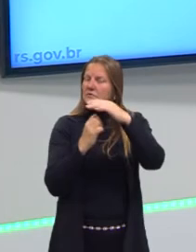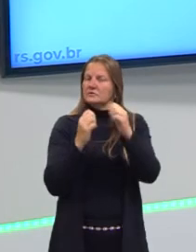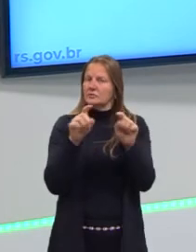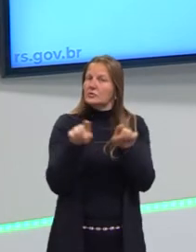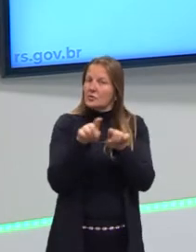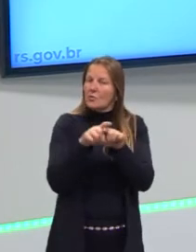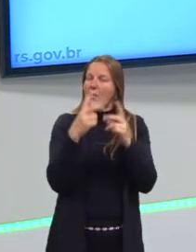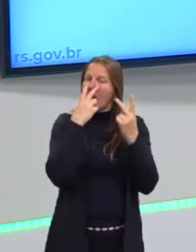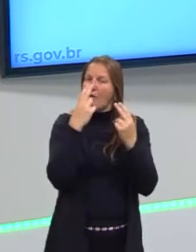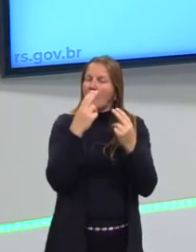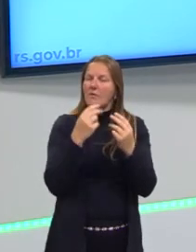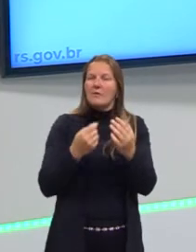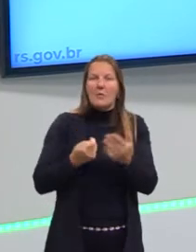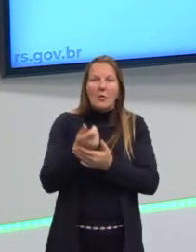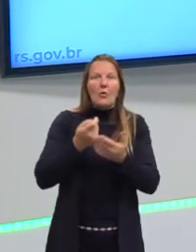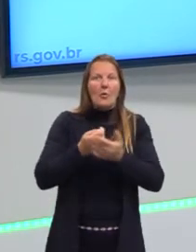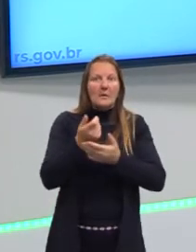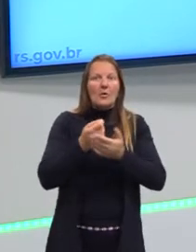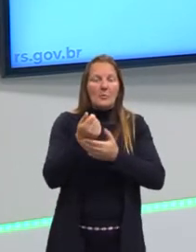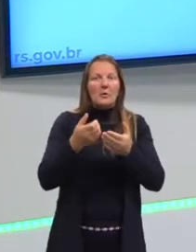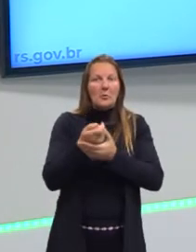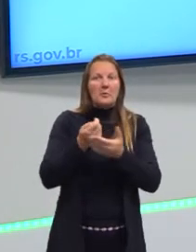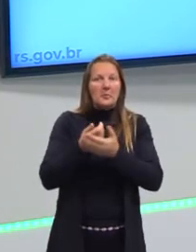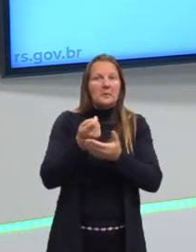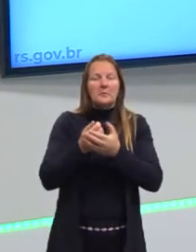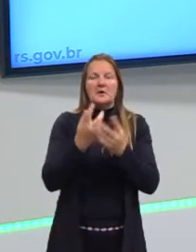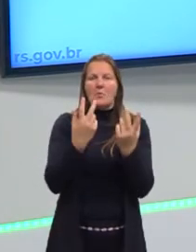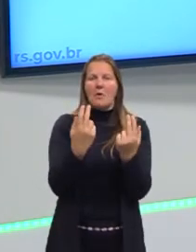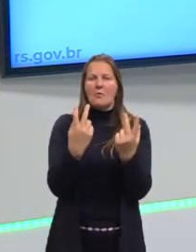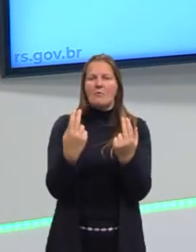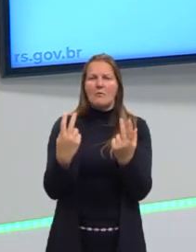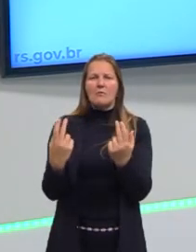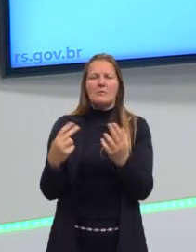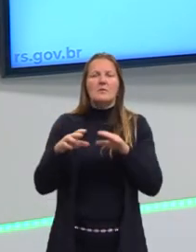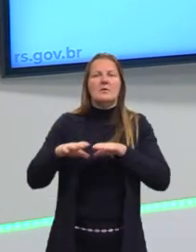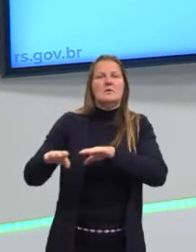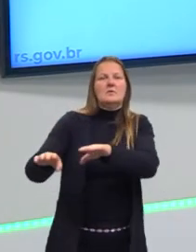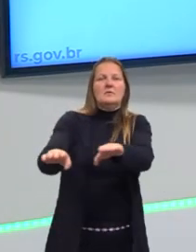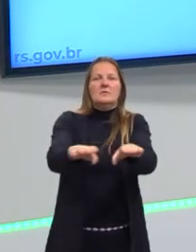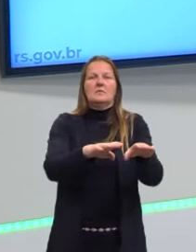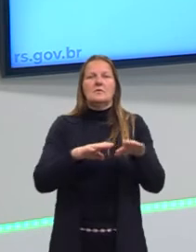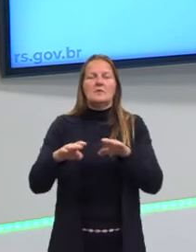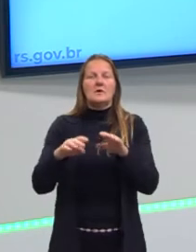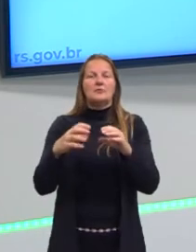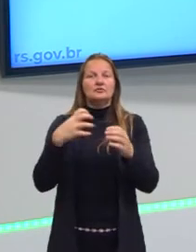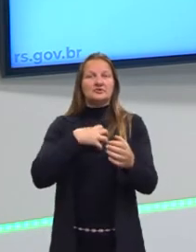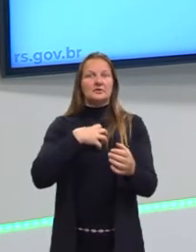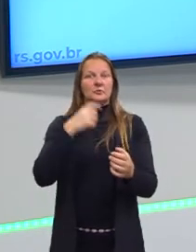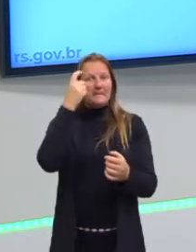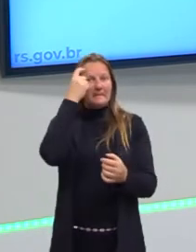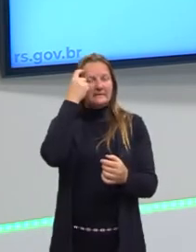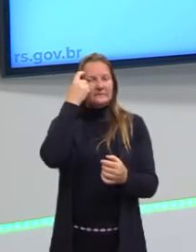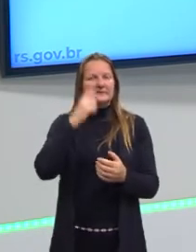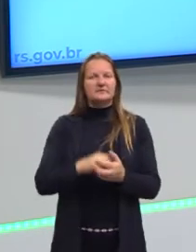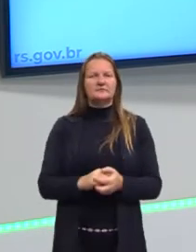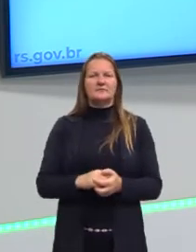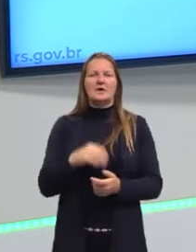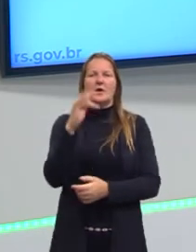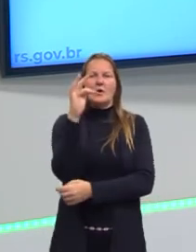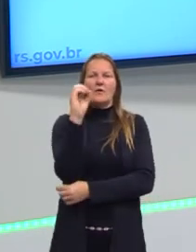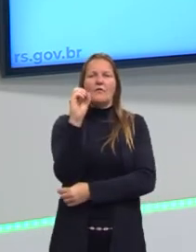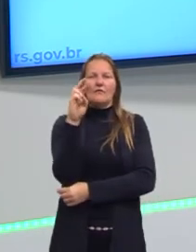forma igual, que é o consumo em massa. Então, é uma forma de pensamento. E o Fordismo, apesar de ele ser